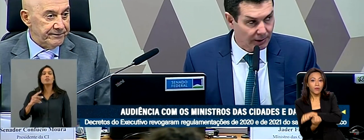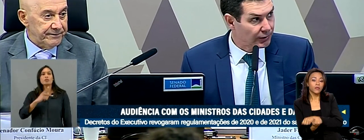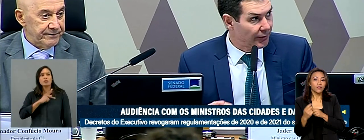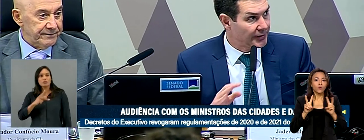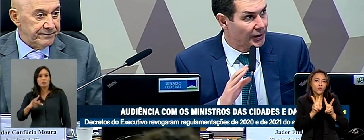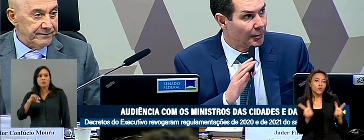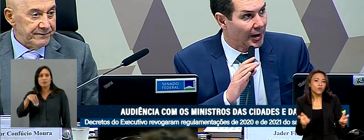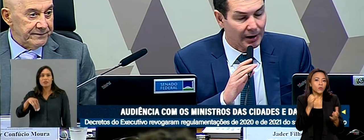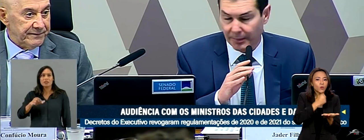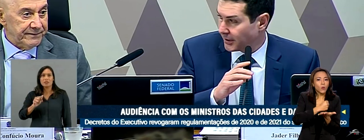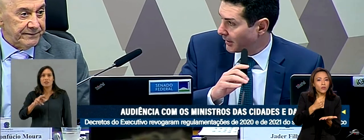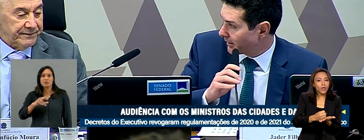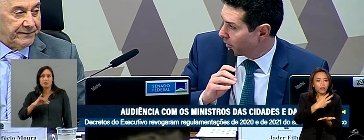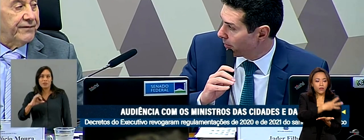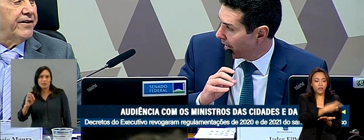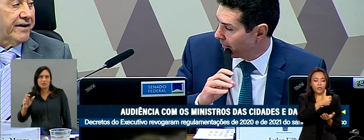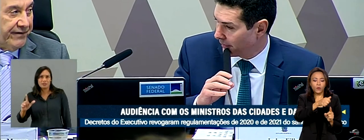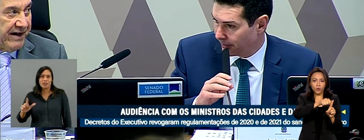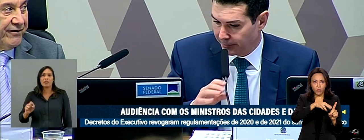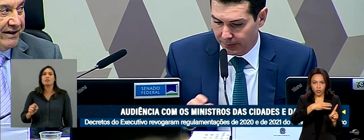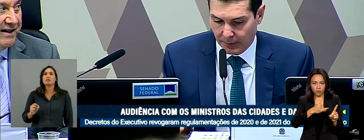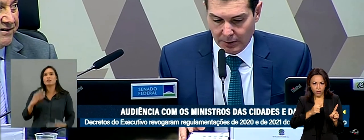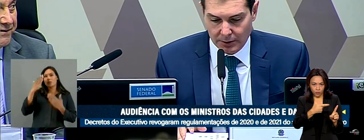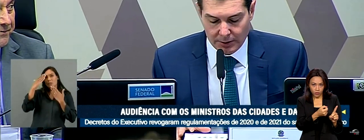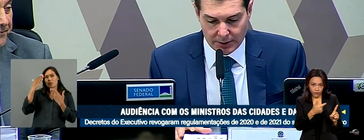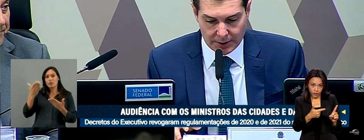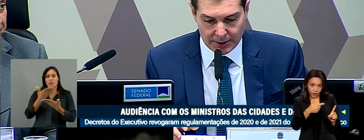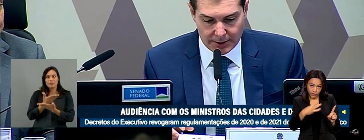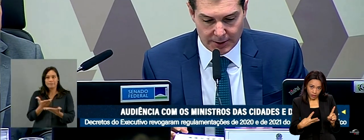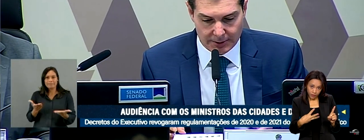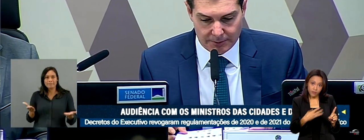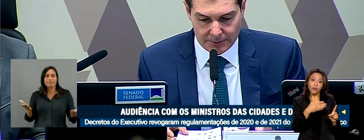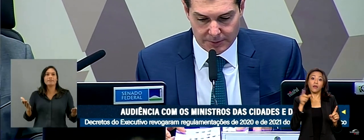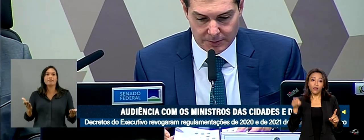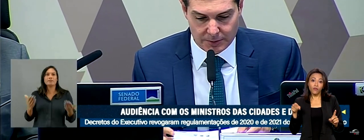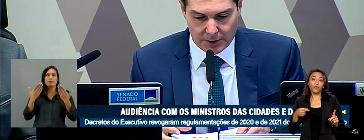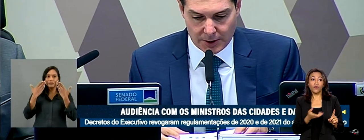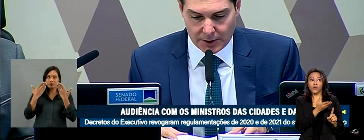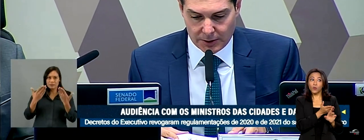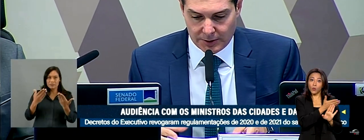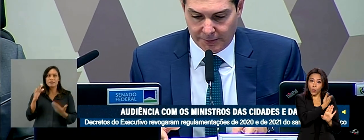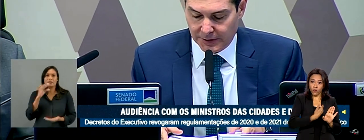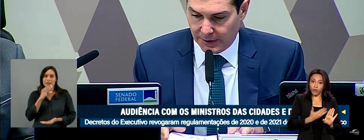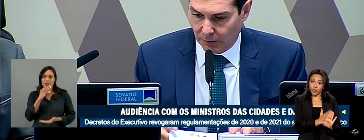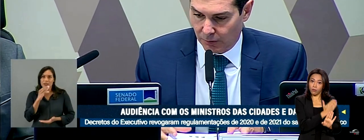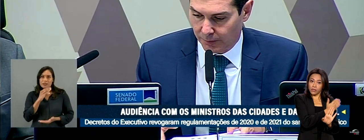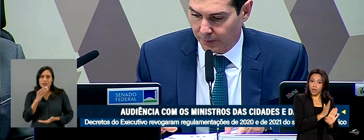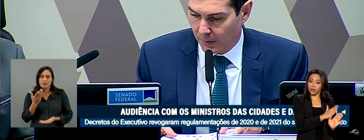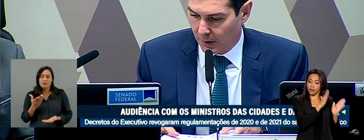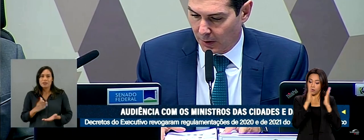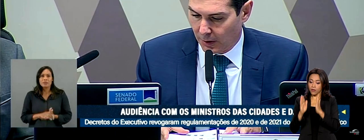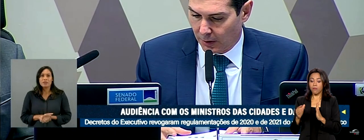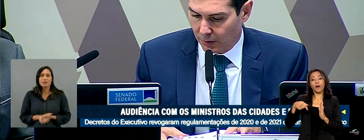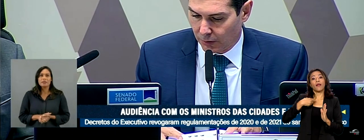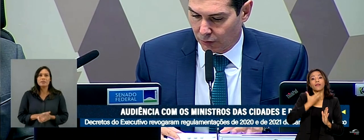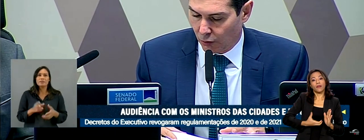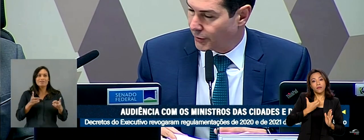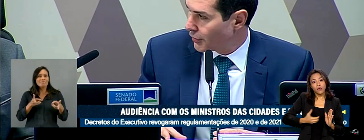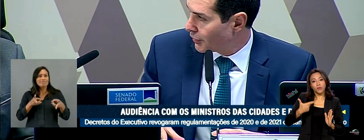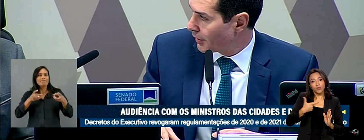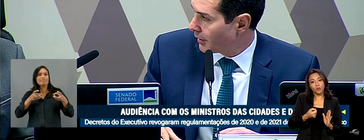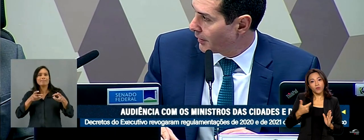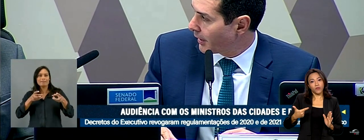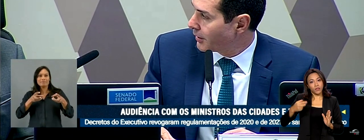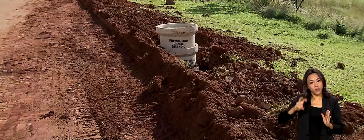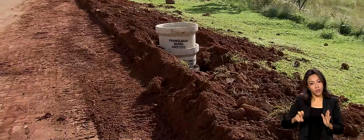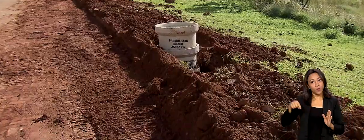contratos de 31 de março de 2023, previsto pelo governo anterior, para dezembro de 2025, com